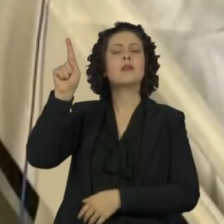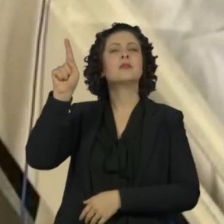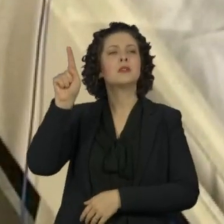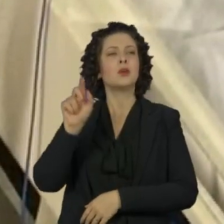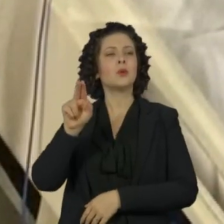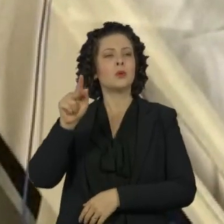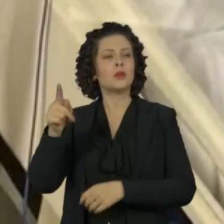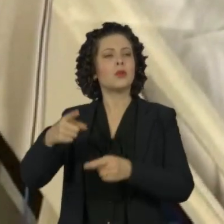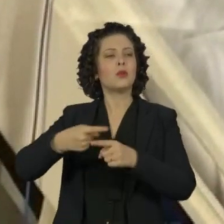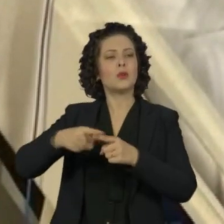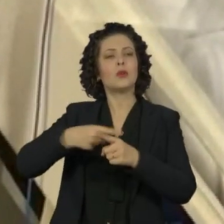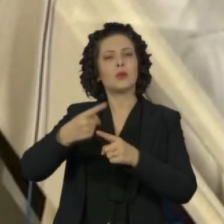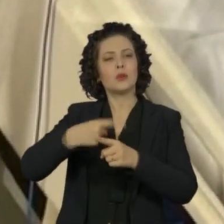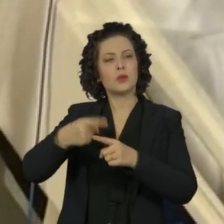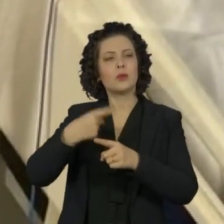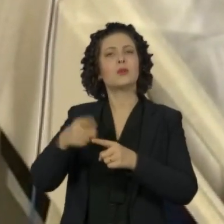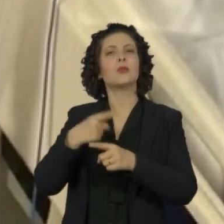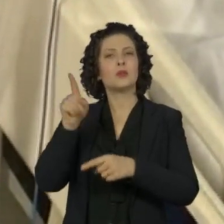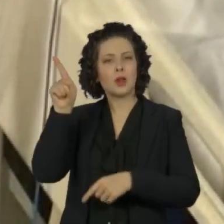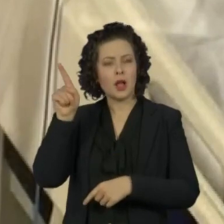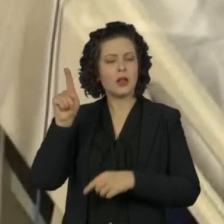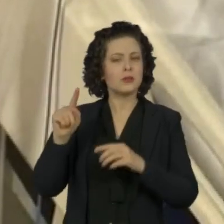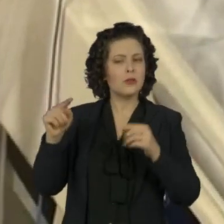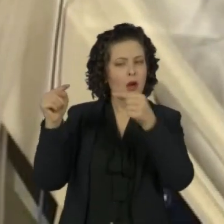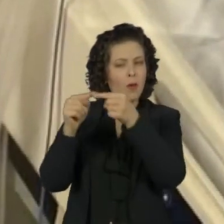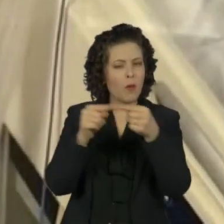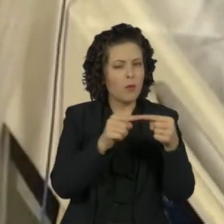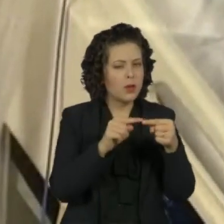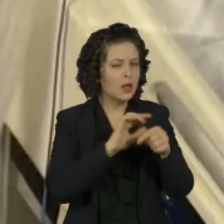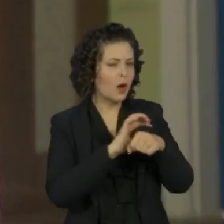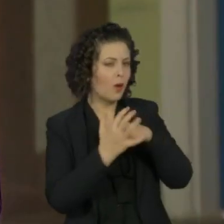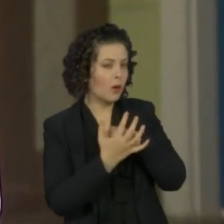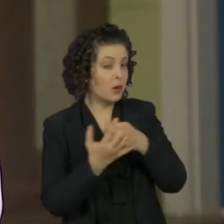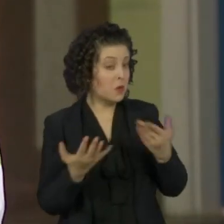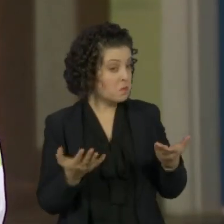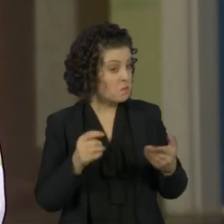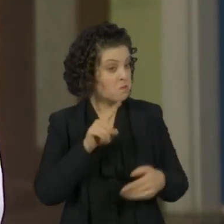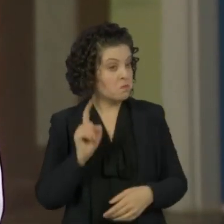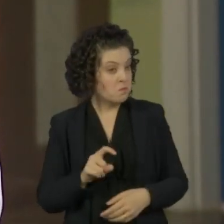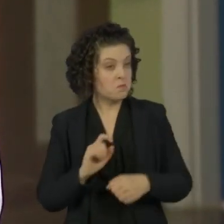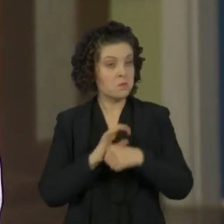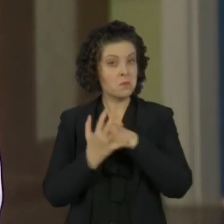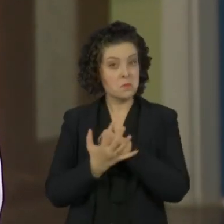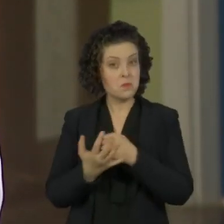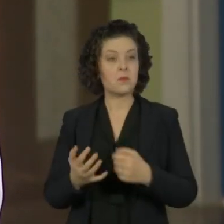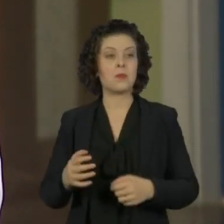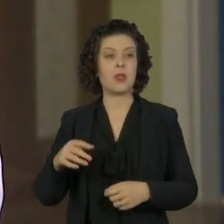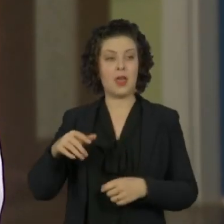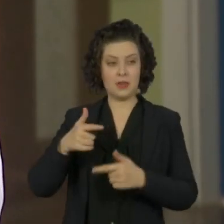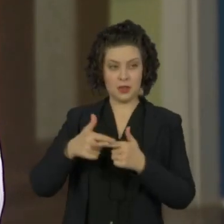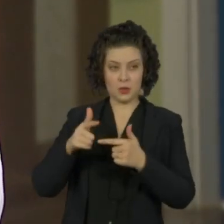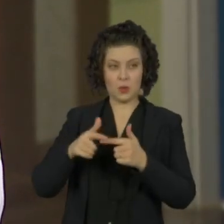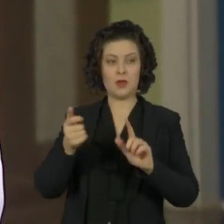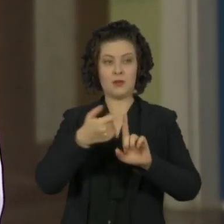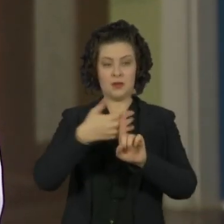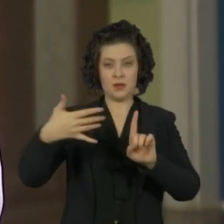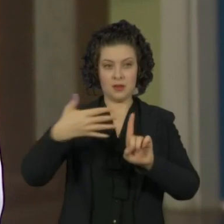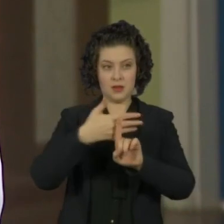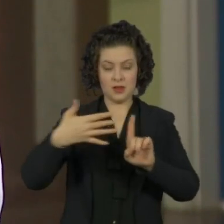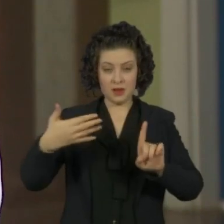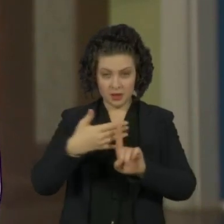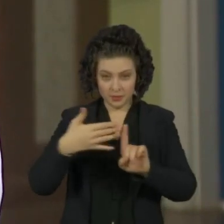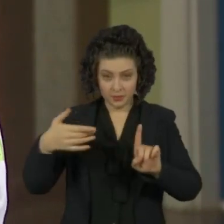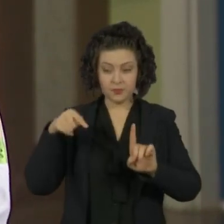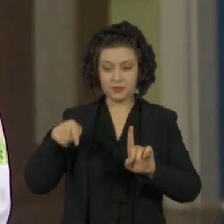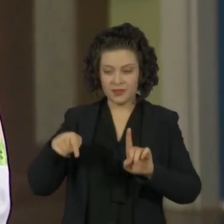pesquisadores no mundo todo estão estudando a ligação com o novo coronavírus. Essa síndrome, na verdade, eles começaram a perceber uma